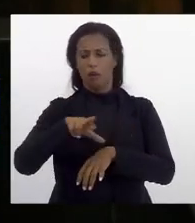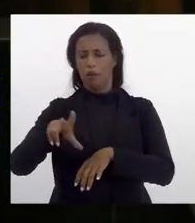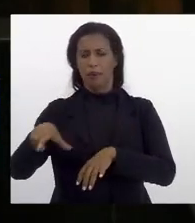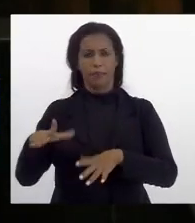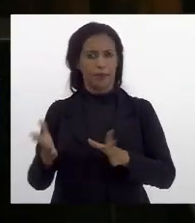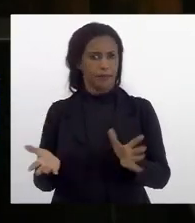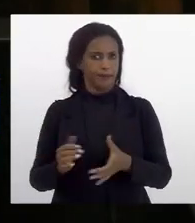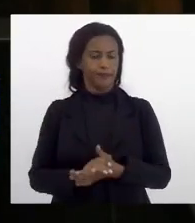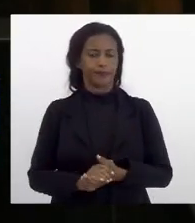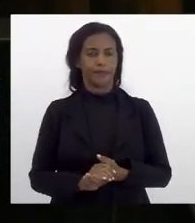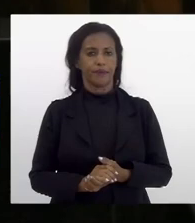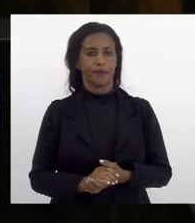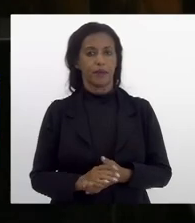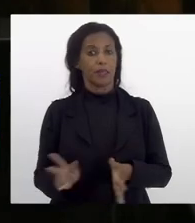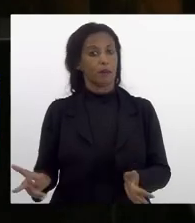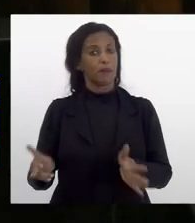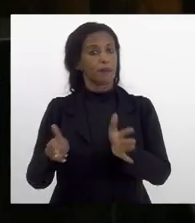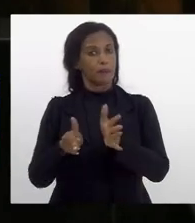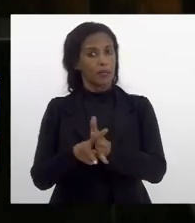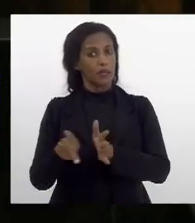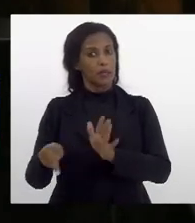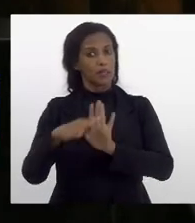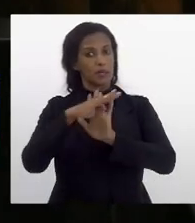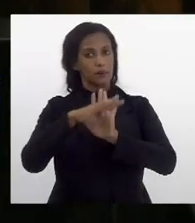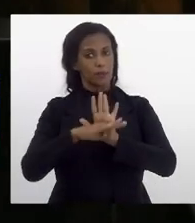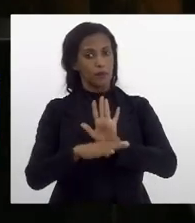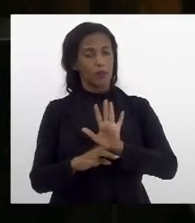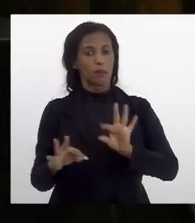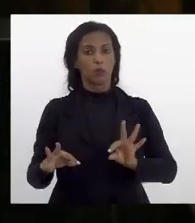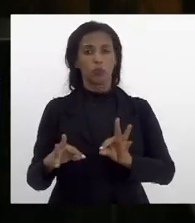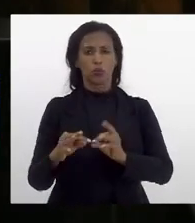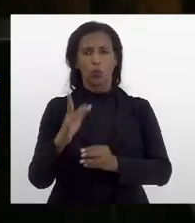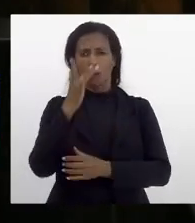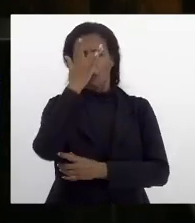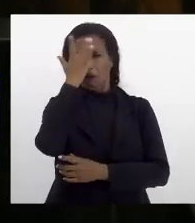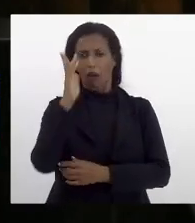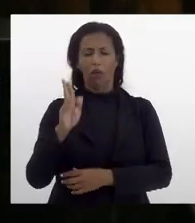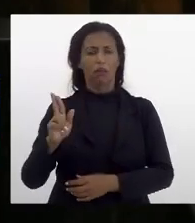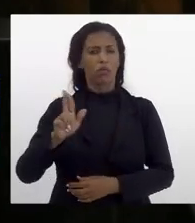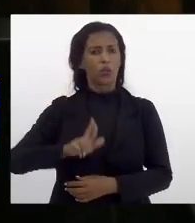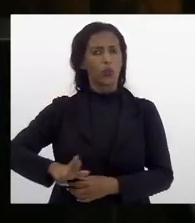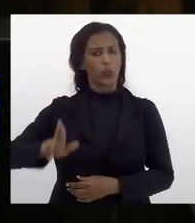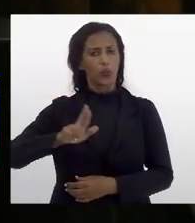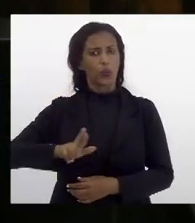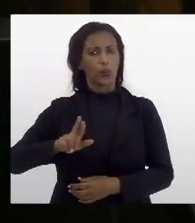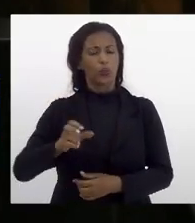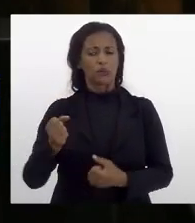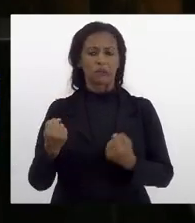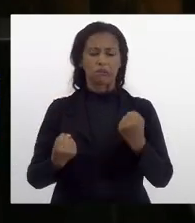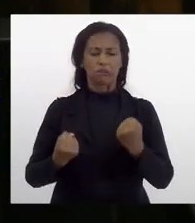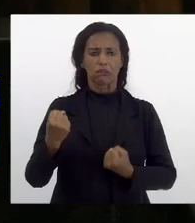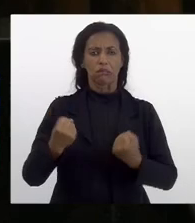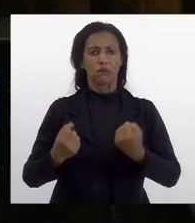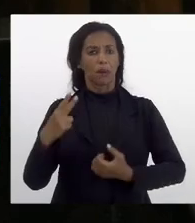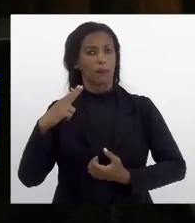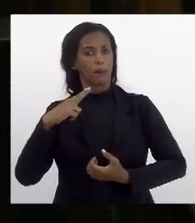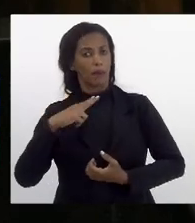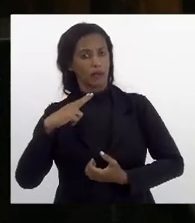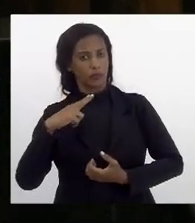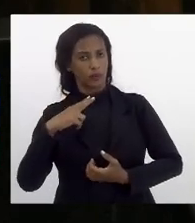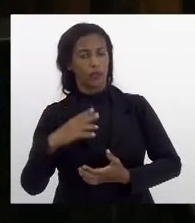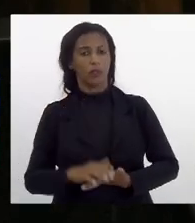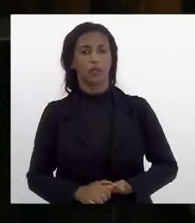fazem parte desse programa todos aqueles que usam seus veículos particulares